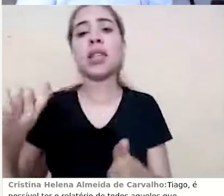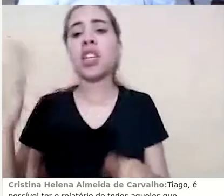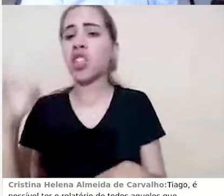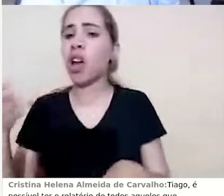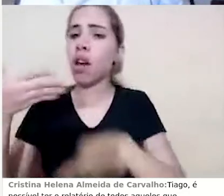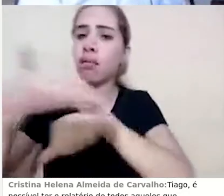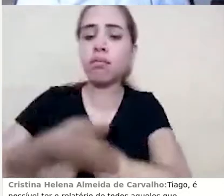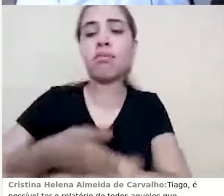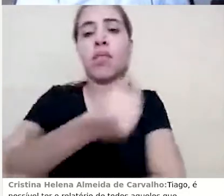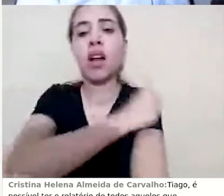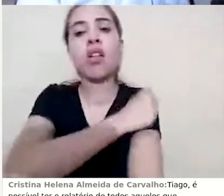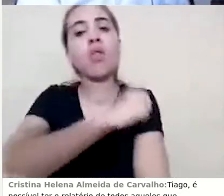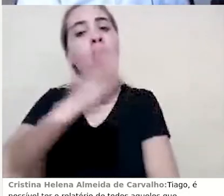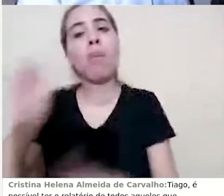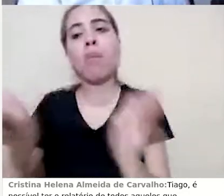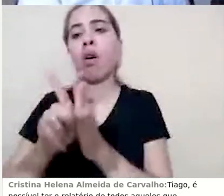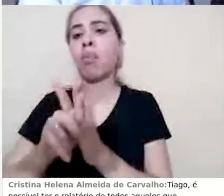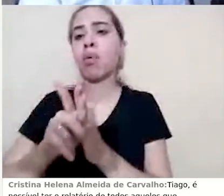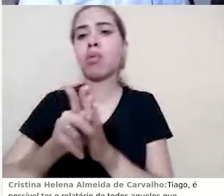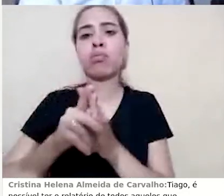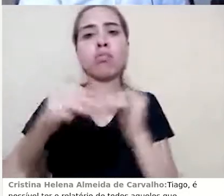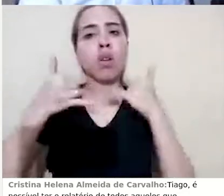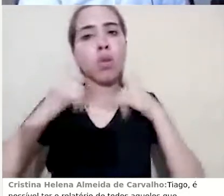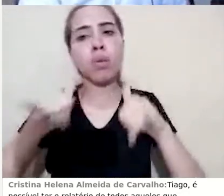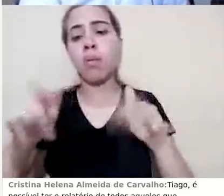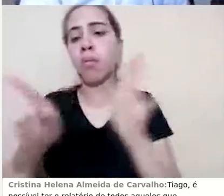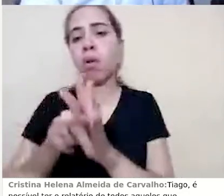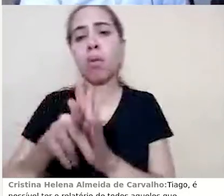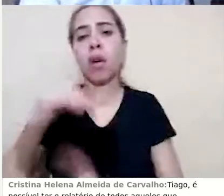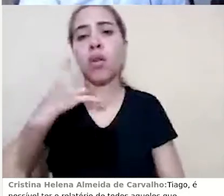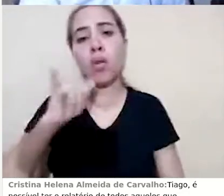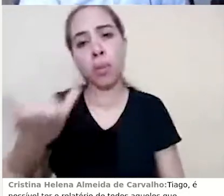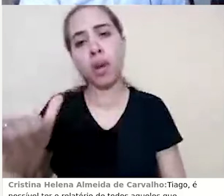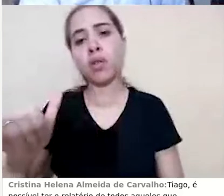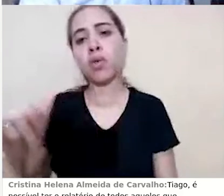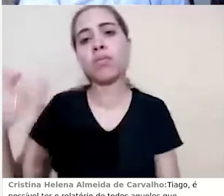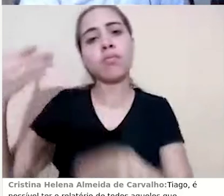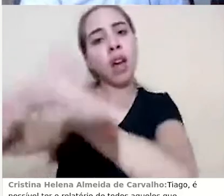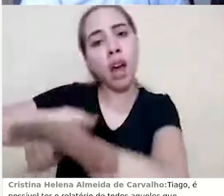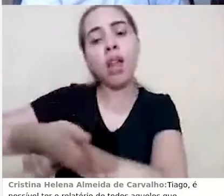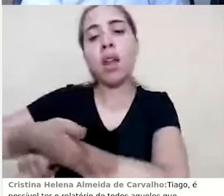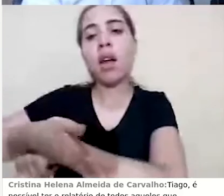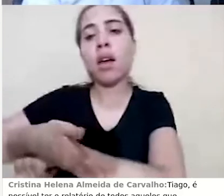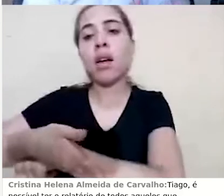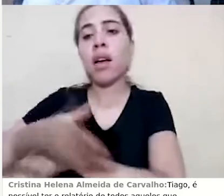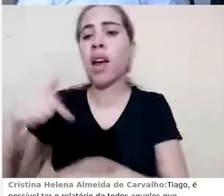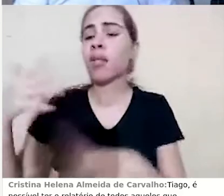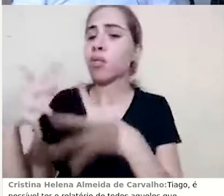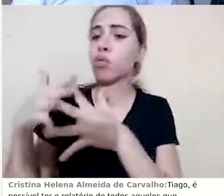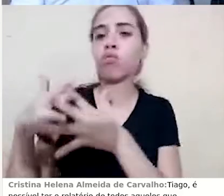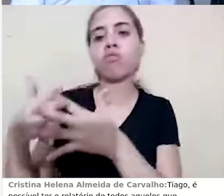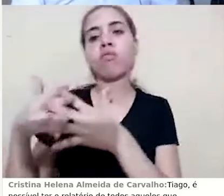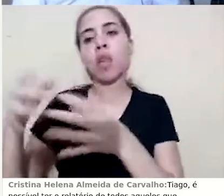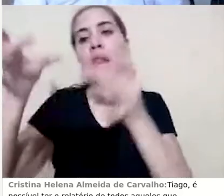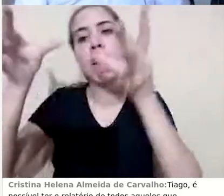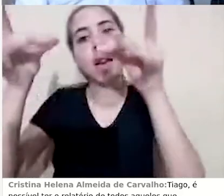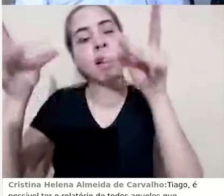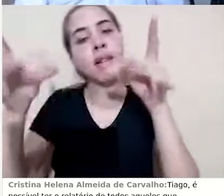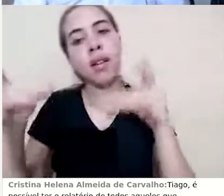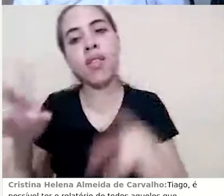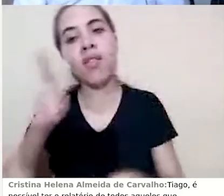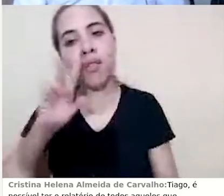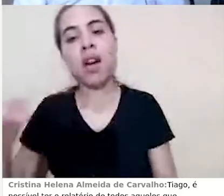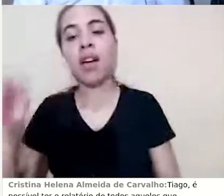dados são automaticamente coletados pelo Moodle, o Moodle, ele tem um sistema de log muito complexo e muito detalhado, a gente vai ver ele daqui a